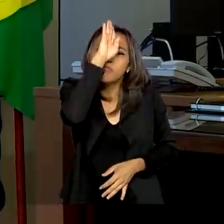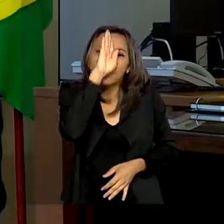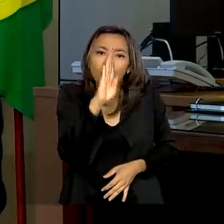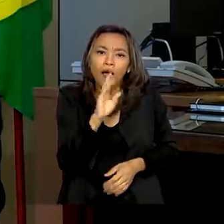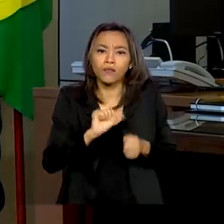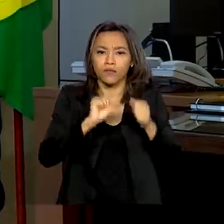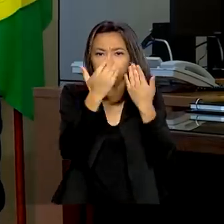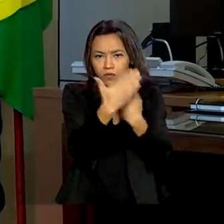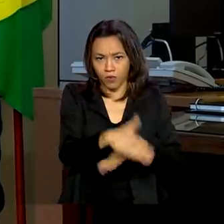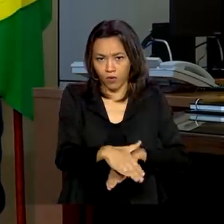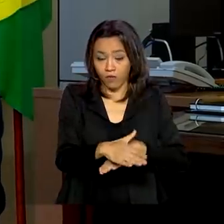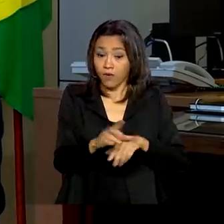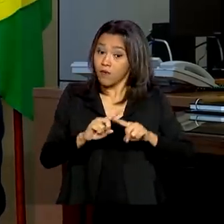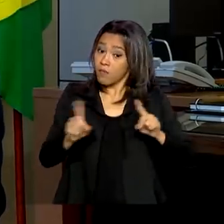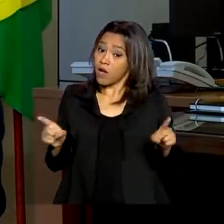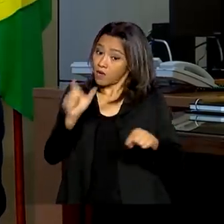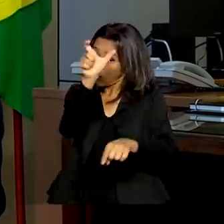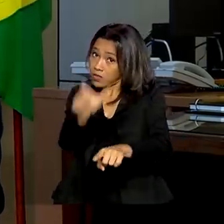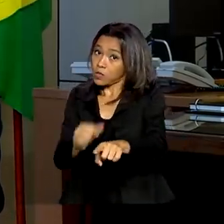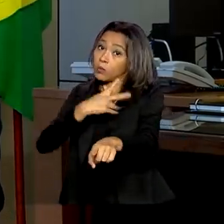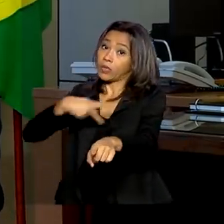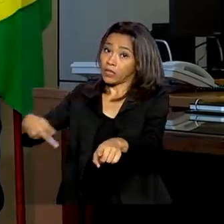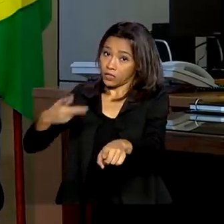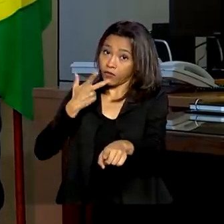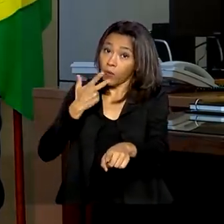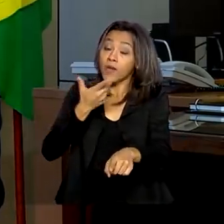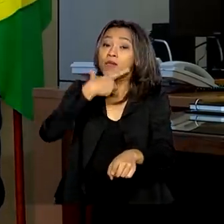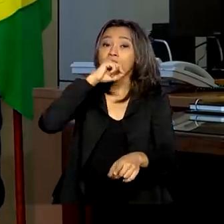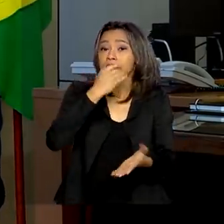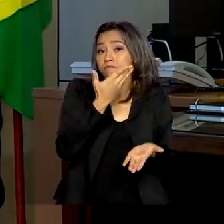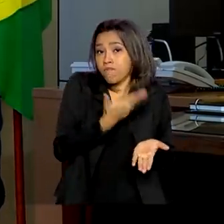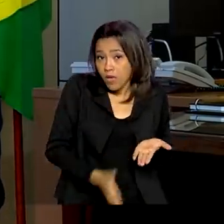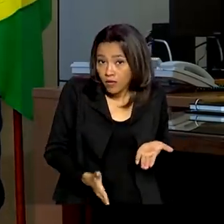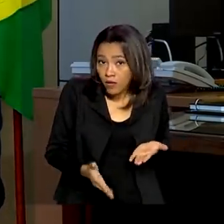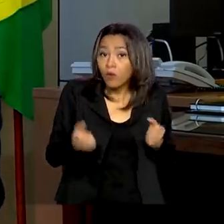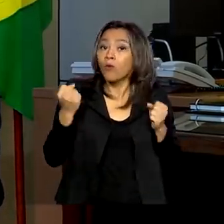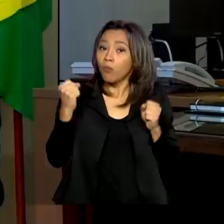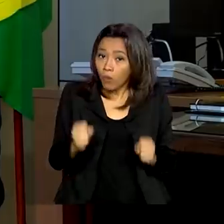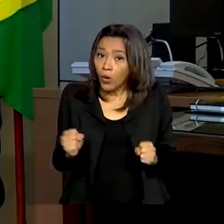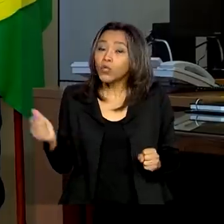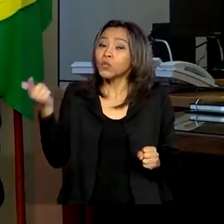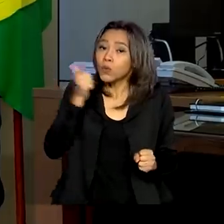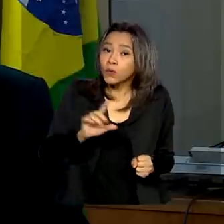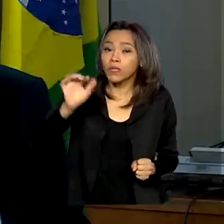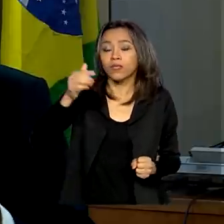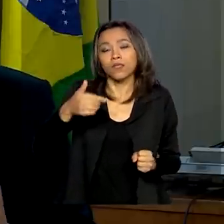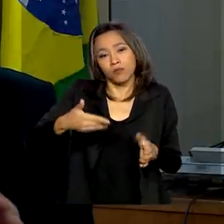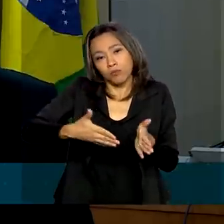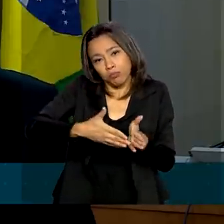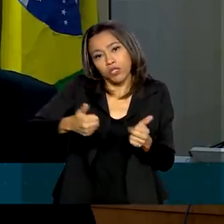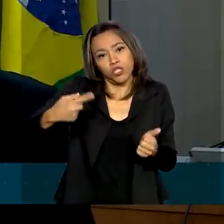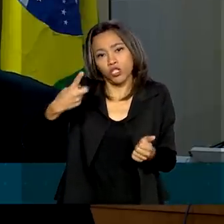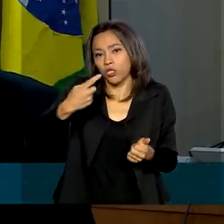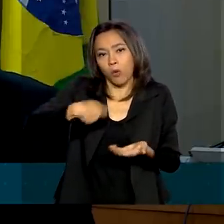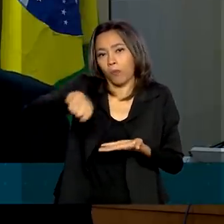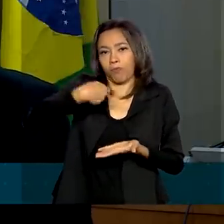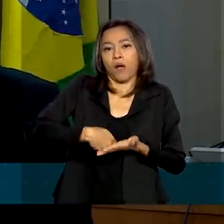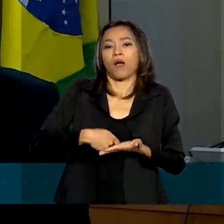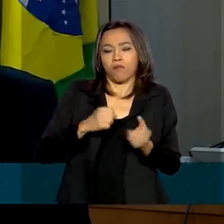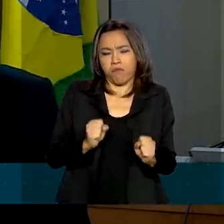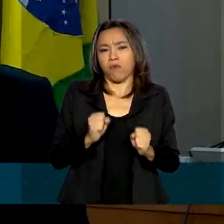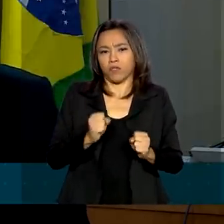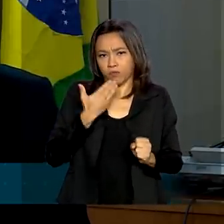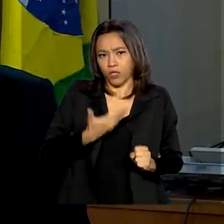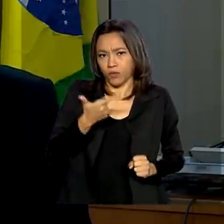Mas o presidente do Inep afirma que mesmo quem perdeu o prazo ainda pode conseguir a isenção. Se por acaso ele não conseguiu fazer,